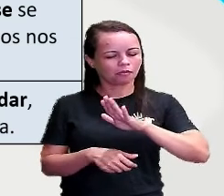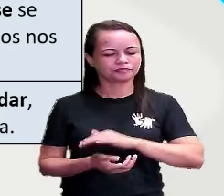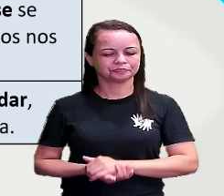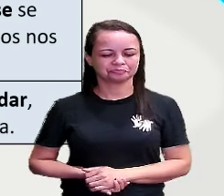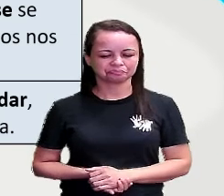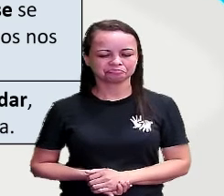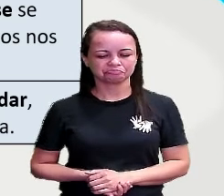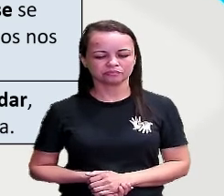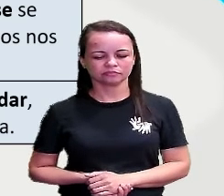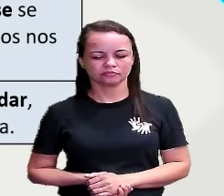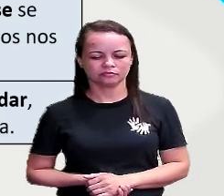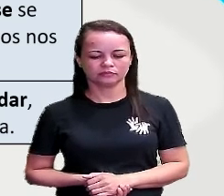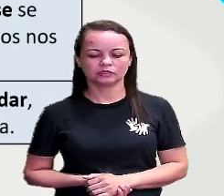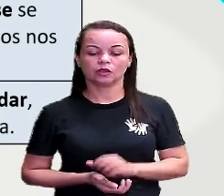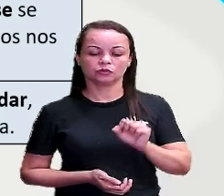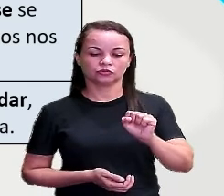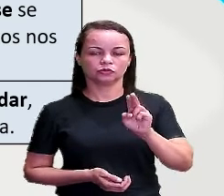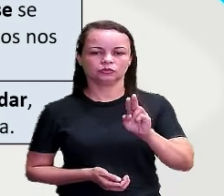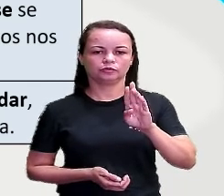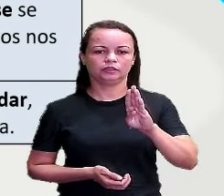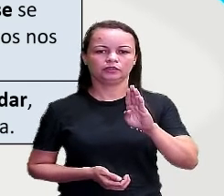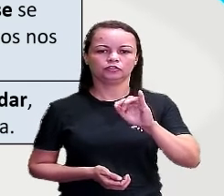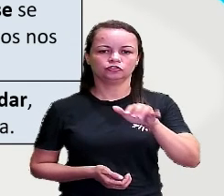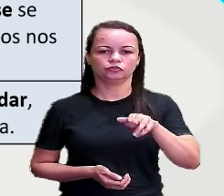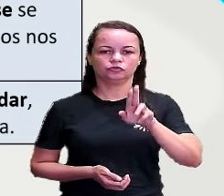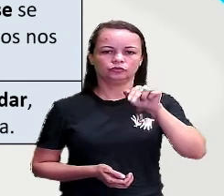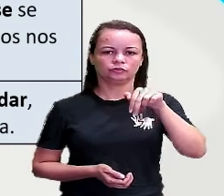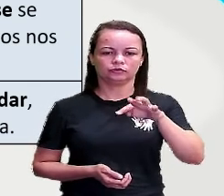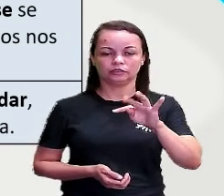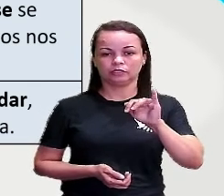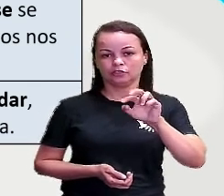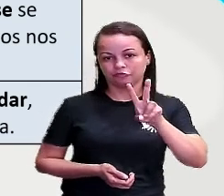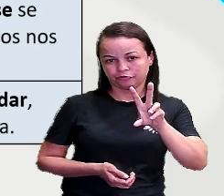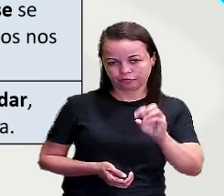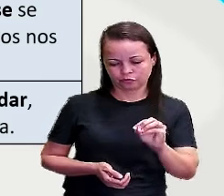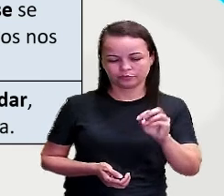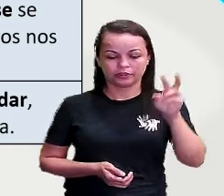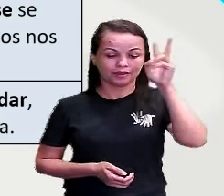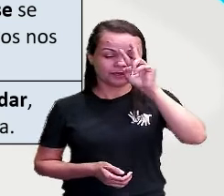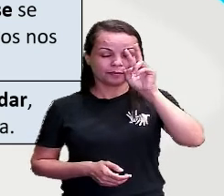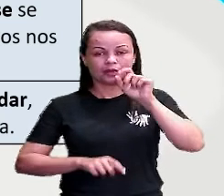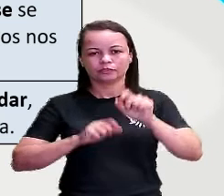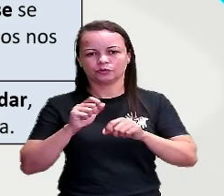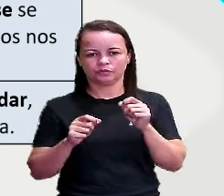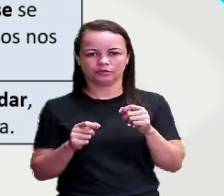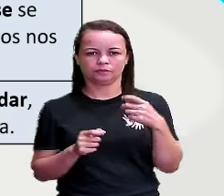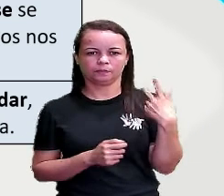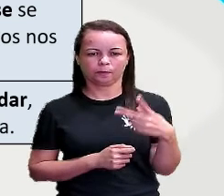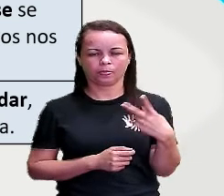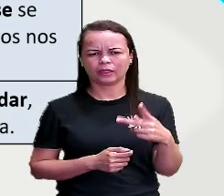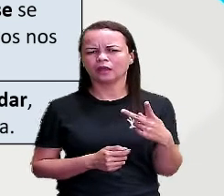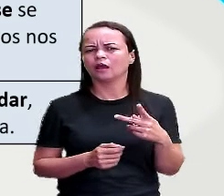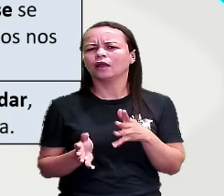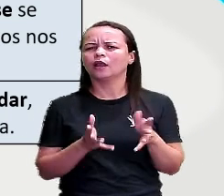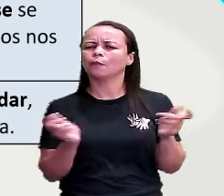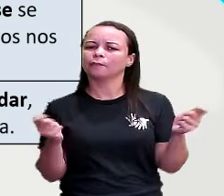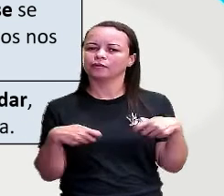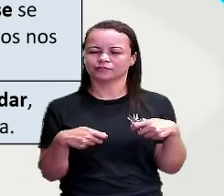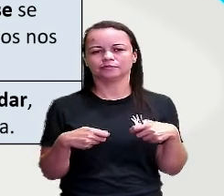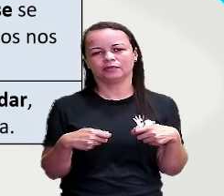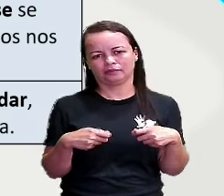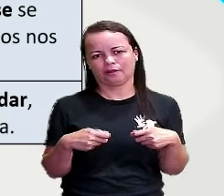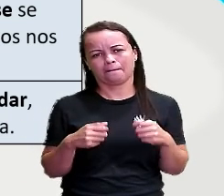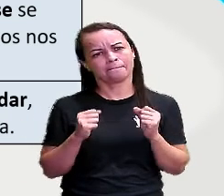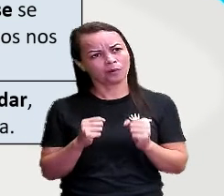modo subjuntivo. O indicativo é aquele modo que indica certeza. O subjuntivo, relembrando, é aquele que... É uma possibilidade, né?